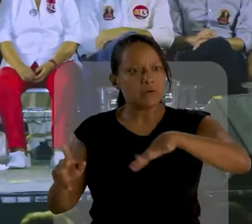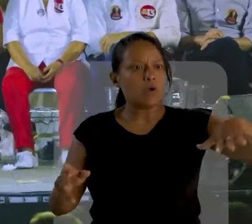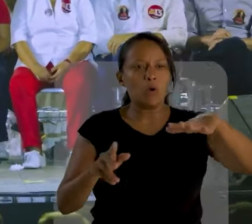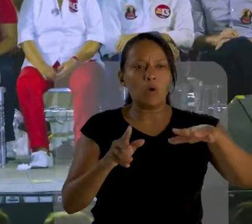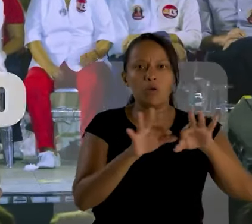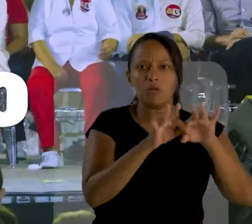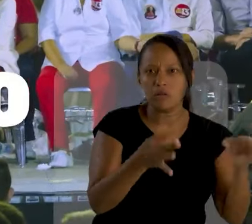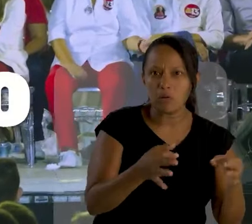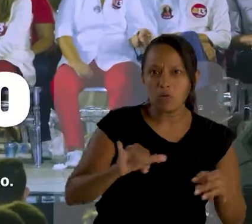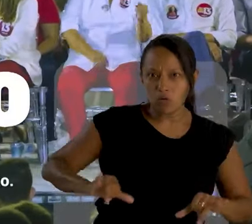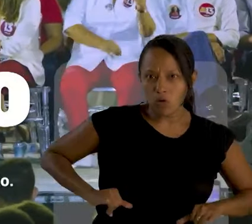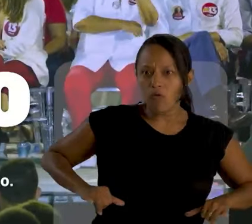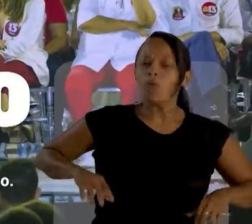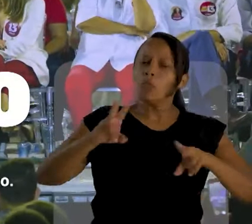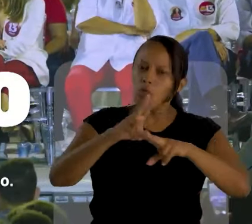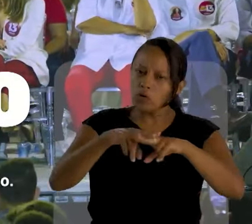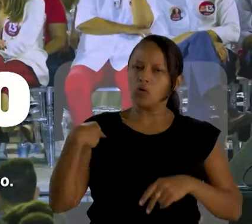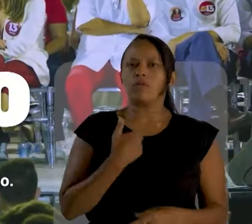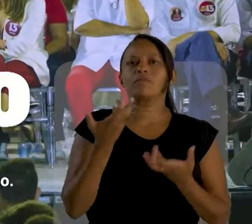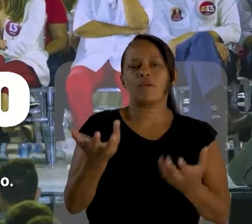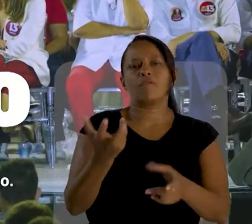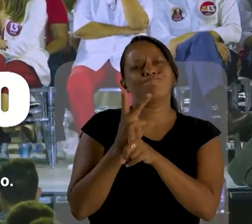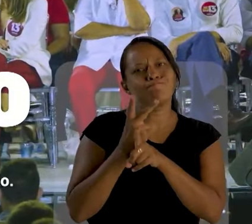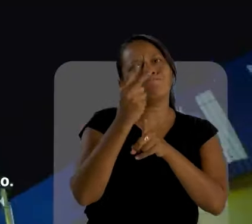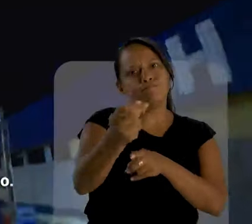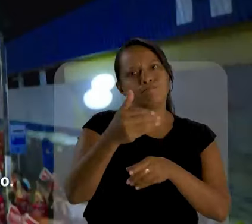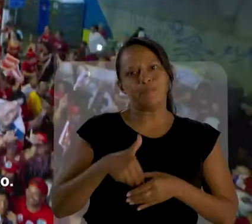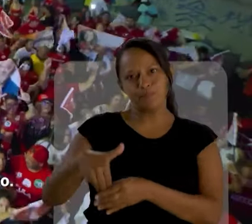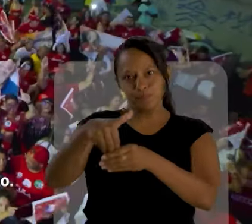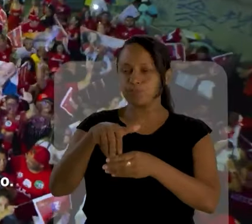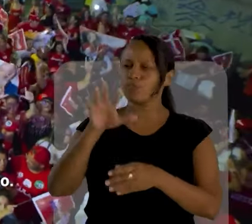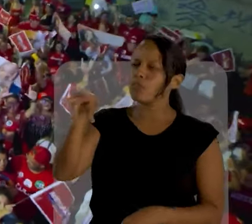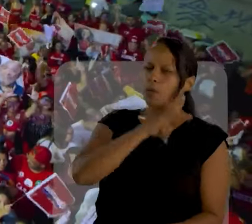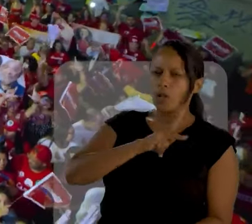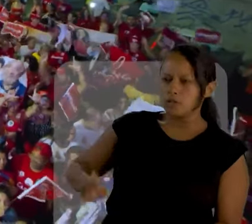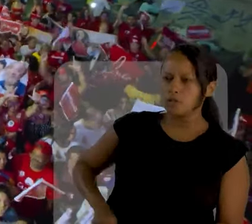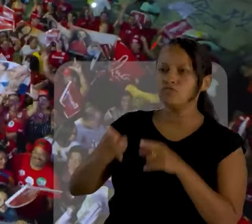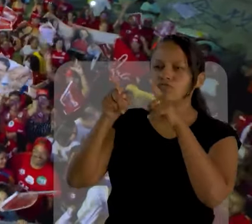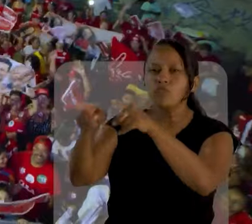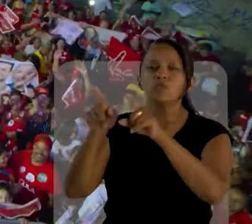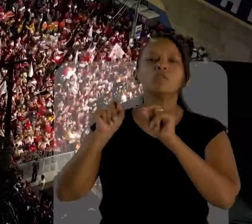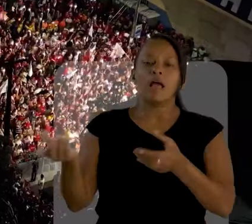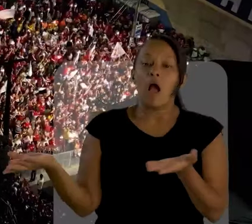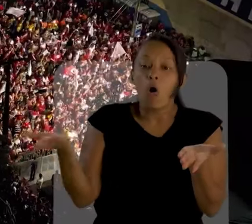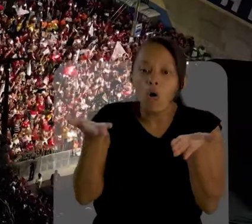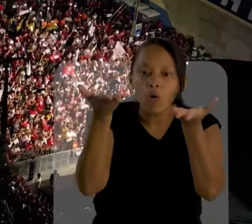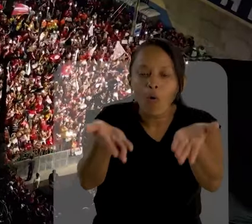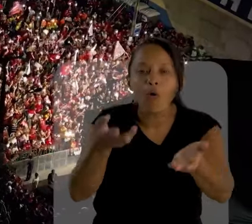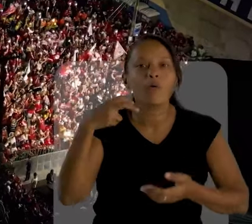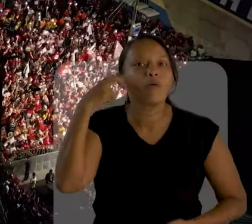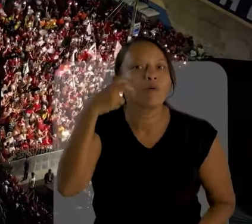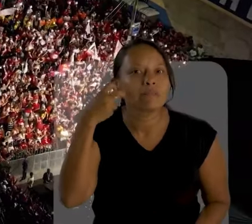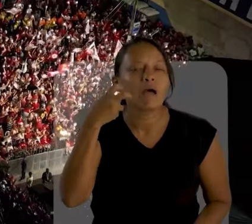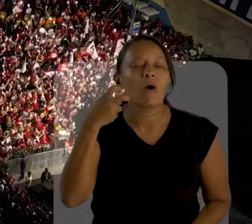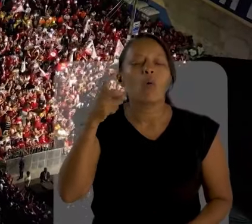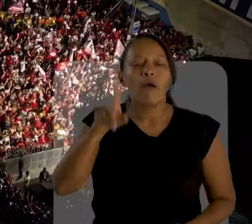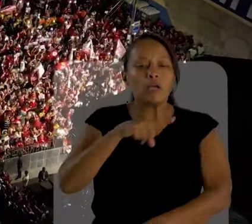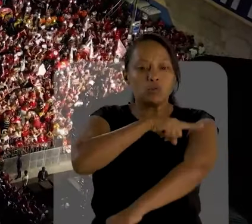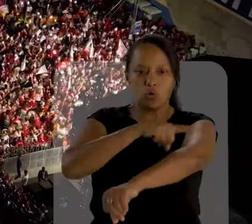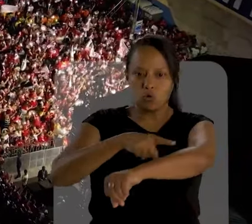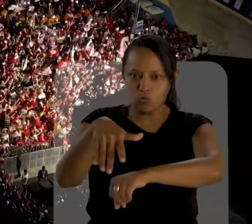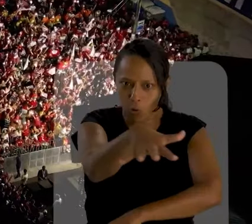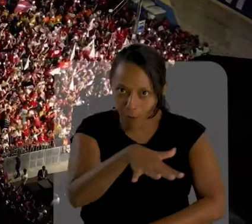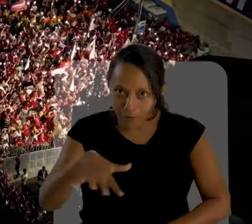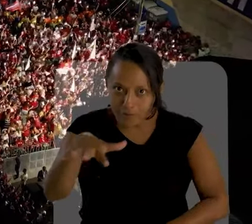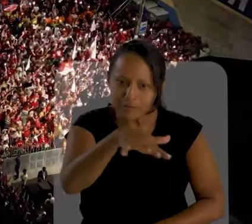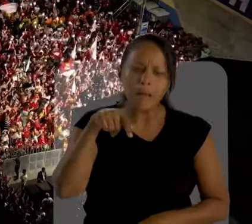E é por isso que a gente precisa vencer essa eleição. Presidente, o céu está na Zona Norte, a